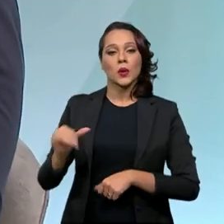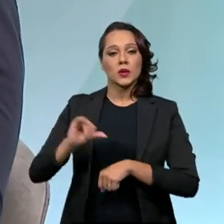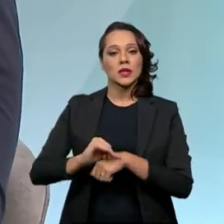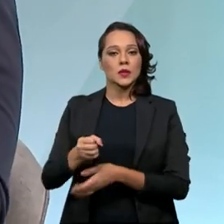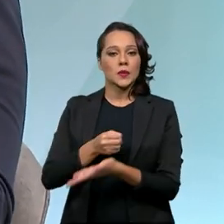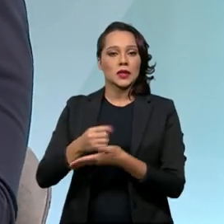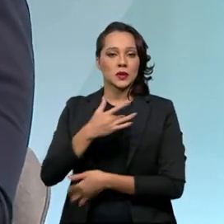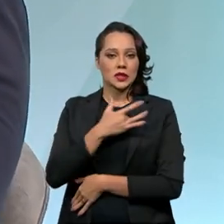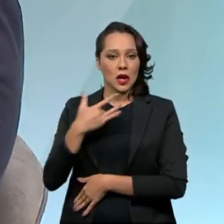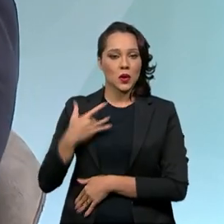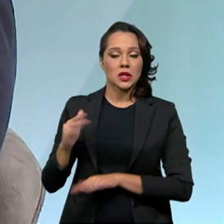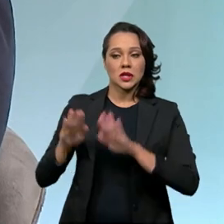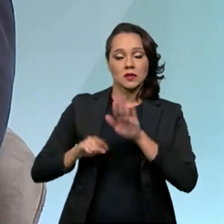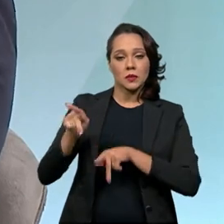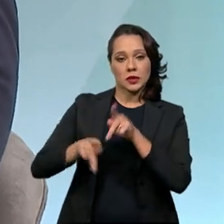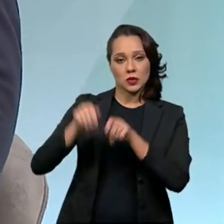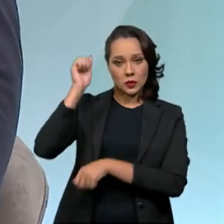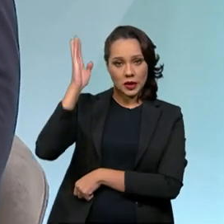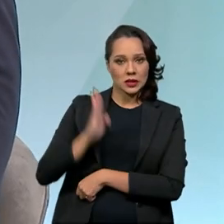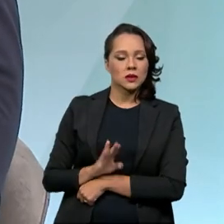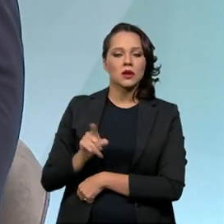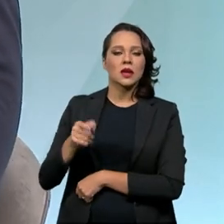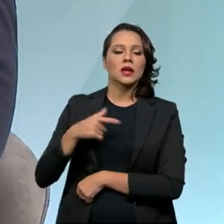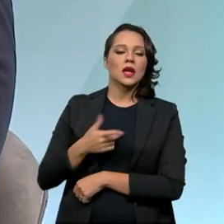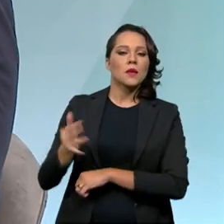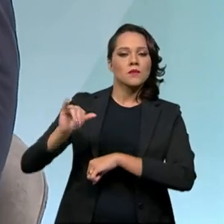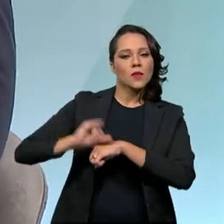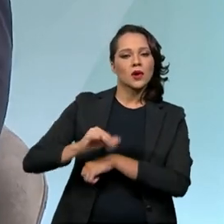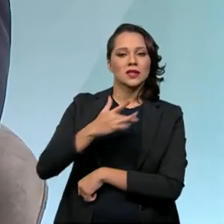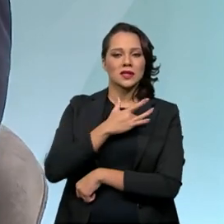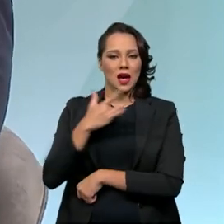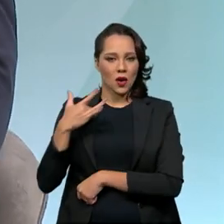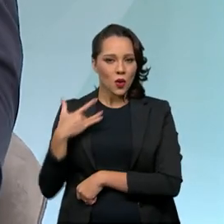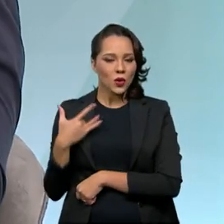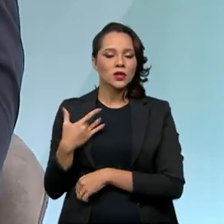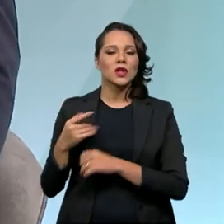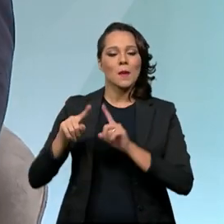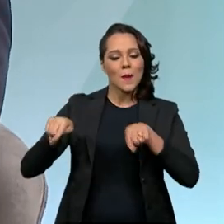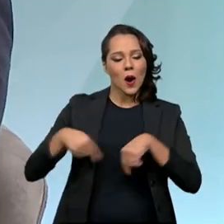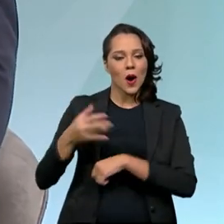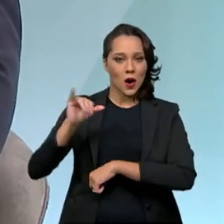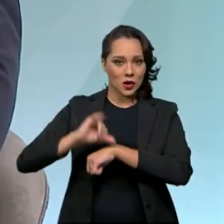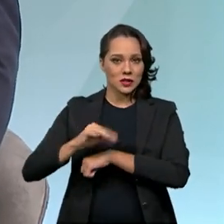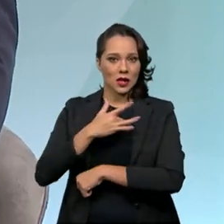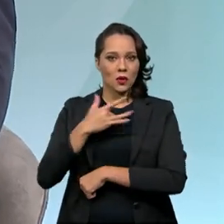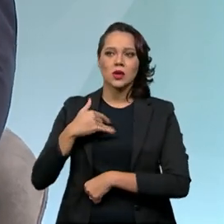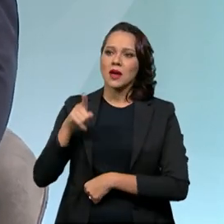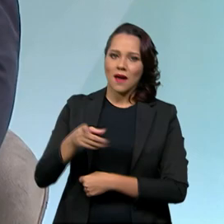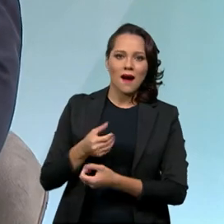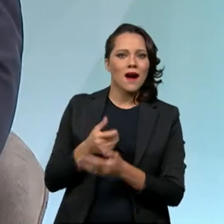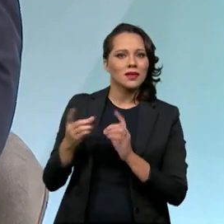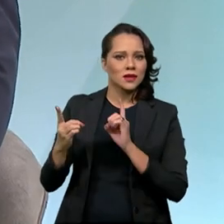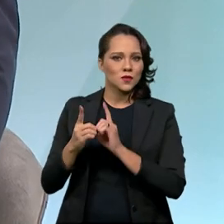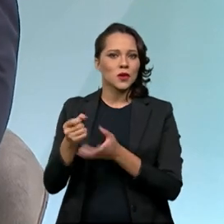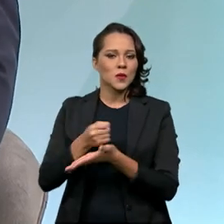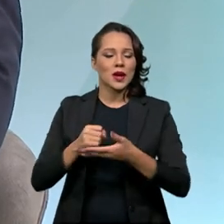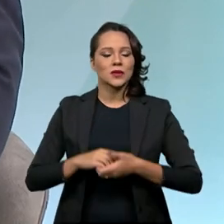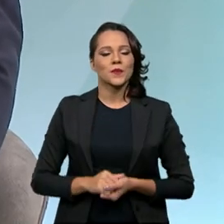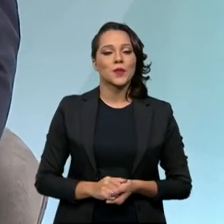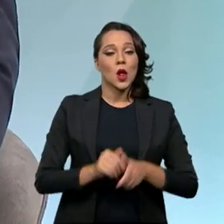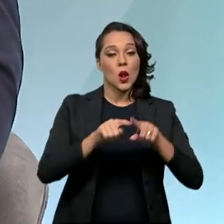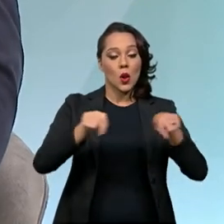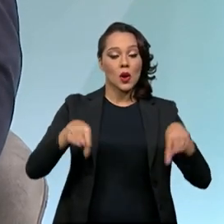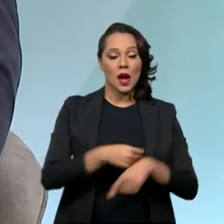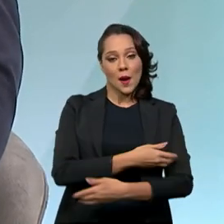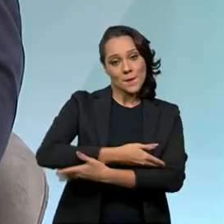básicas de saúde, que muitas vezes os brasileiros chamam de postos de saúde ou até o seu postinho, tudo isso é atenção primária. A maternidade,